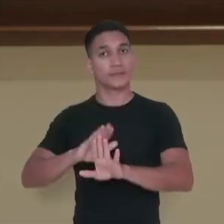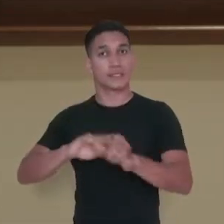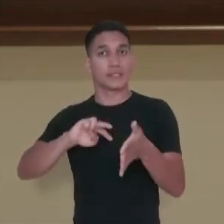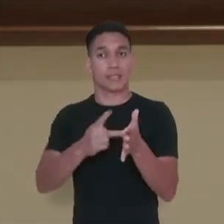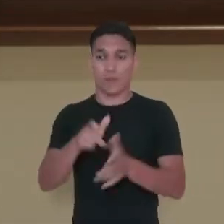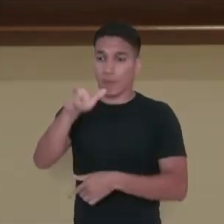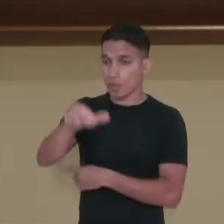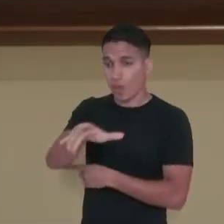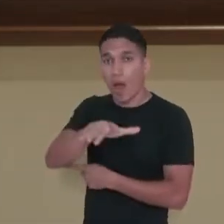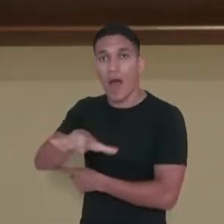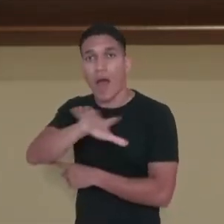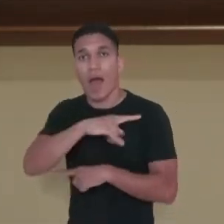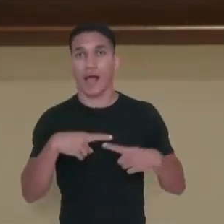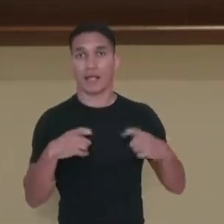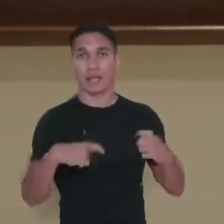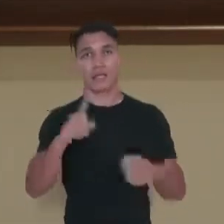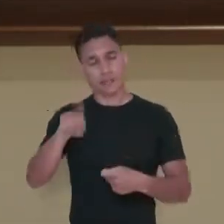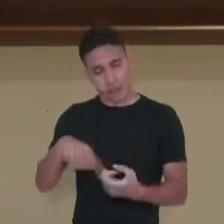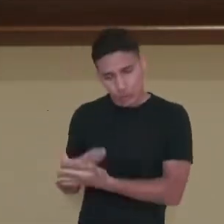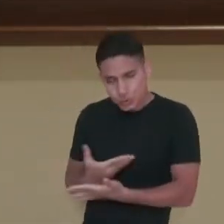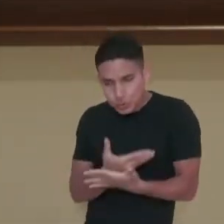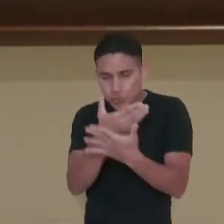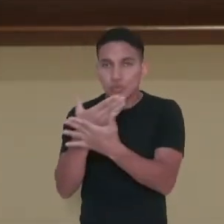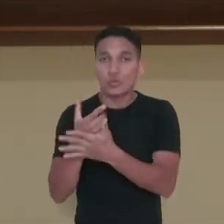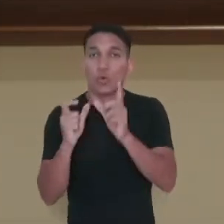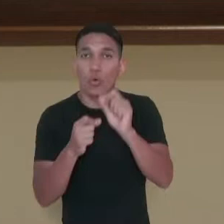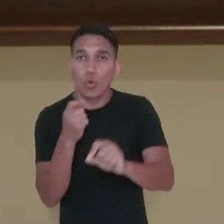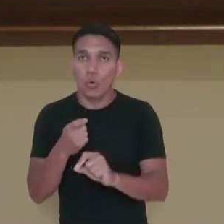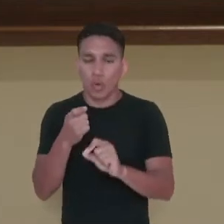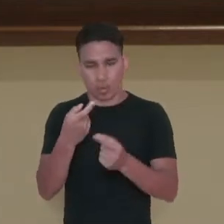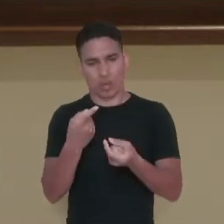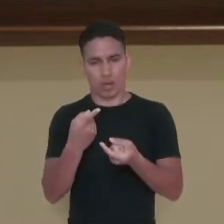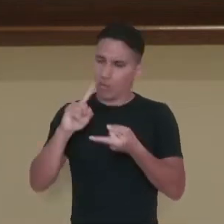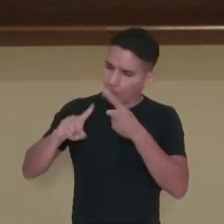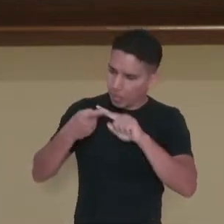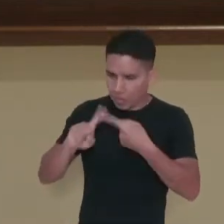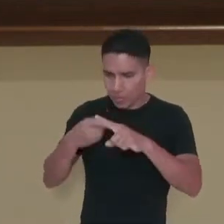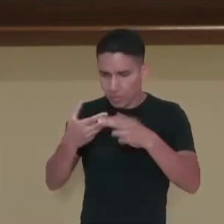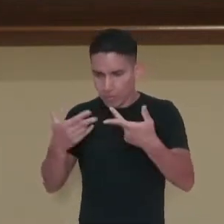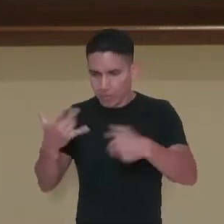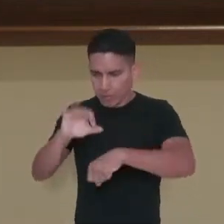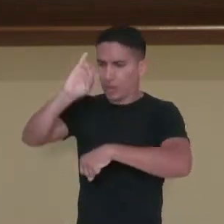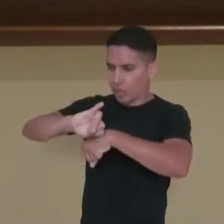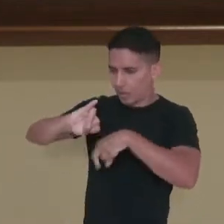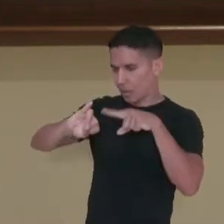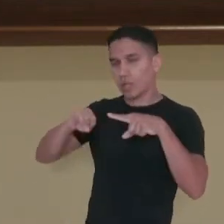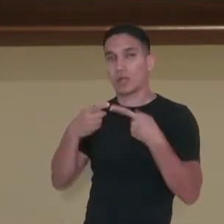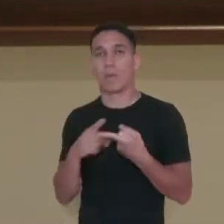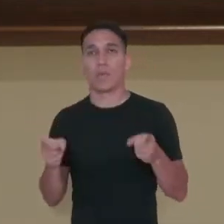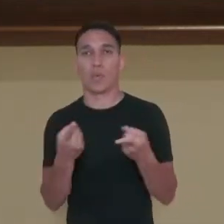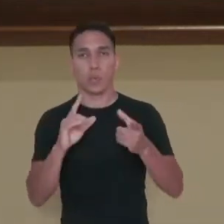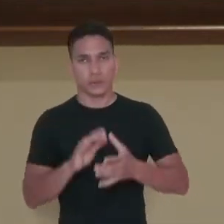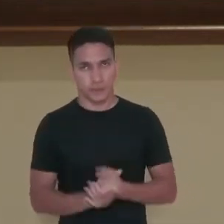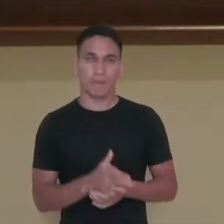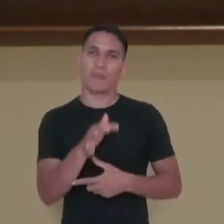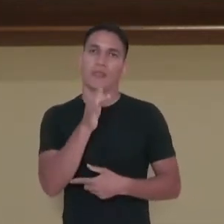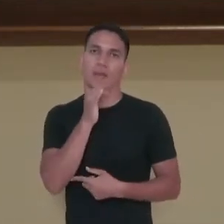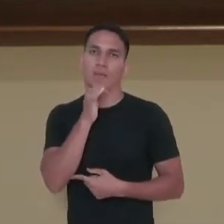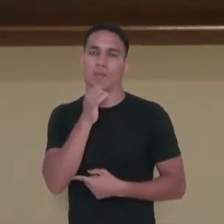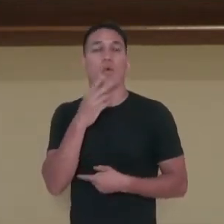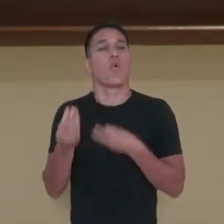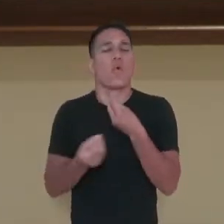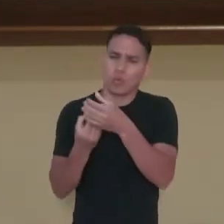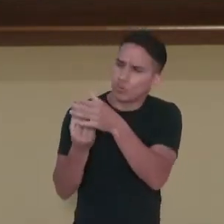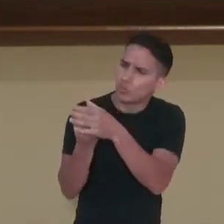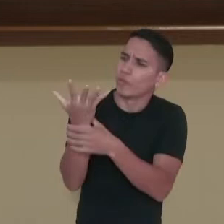uma área da ciência que estuda a organologia, que estuda os instrumentos musicais, como surge,